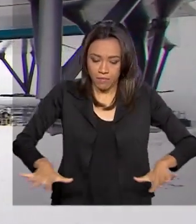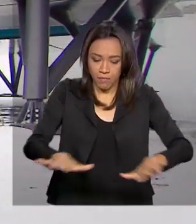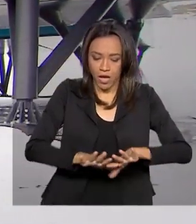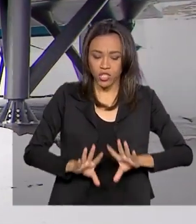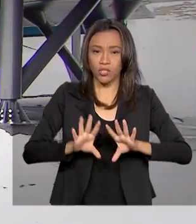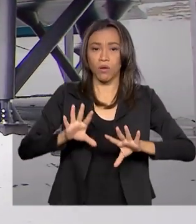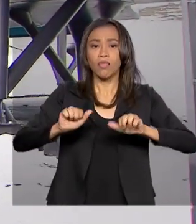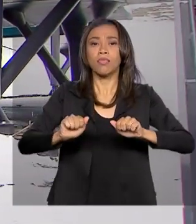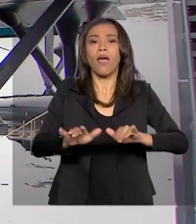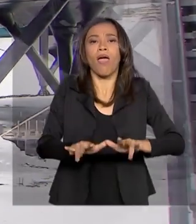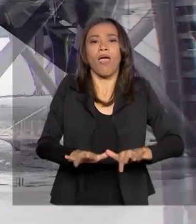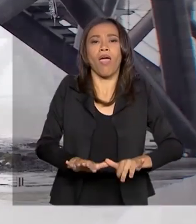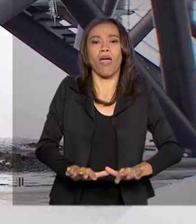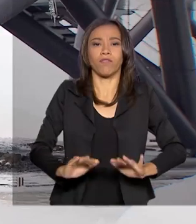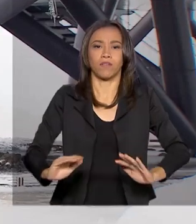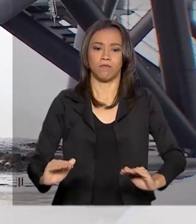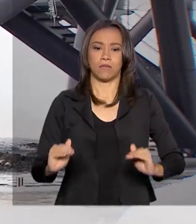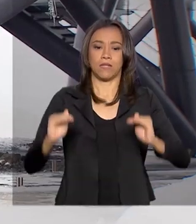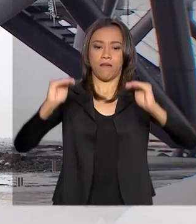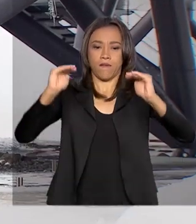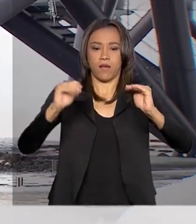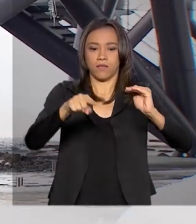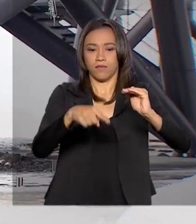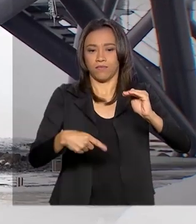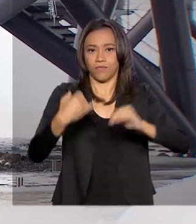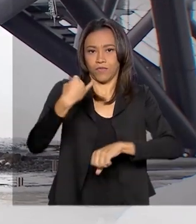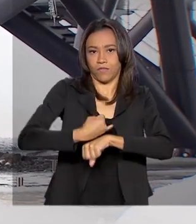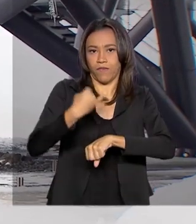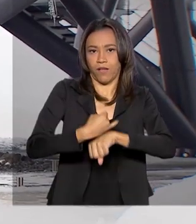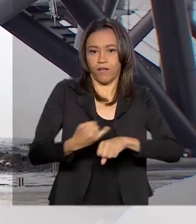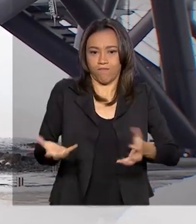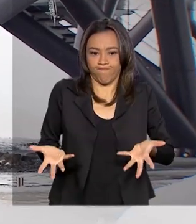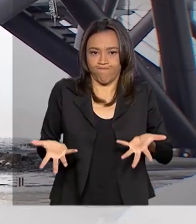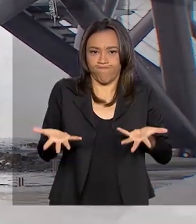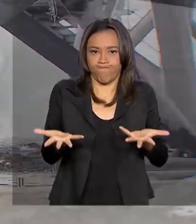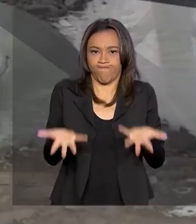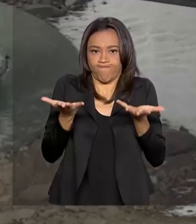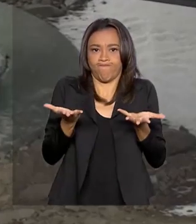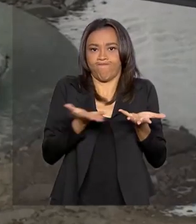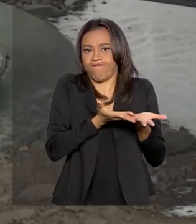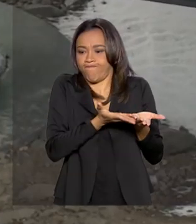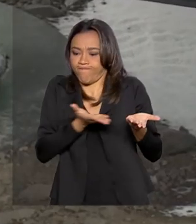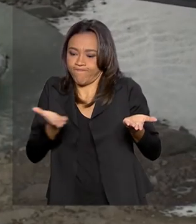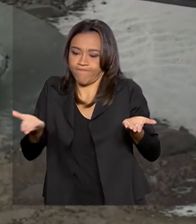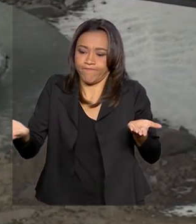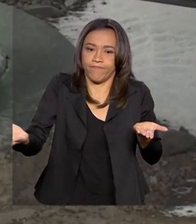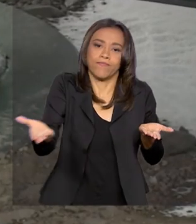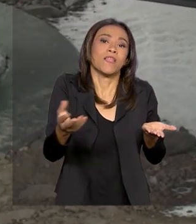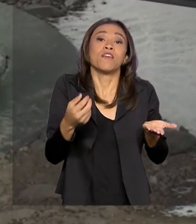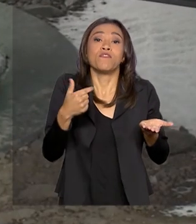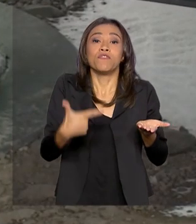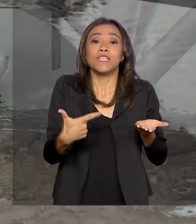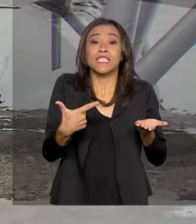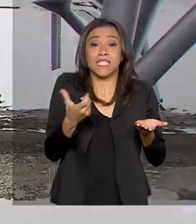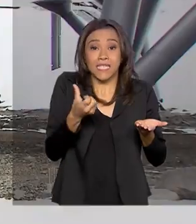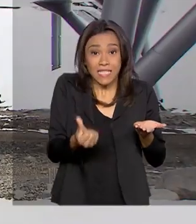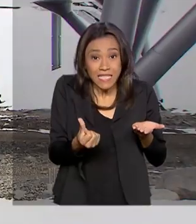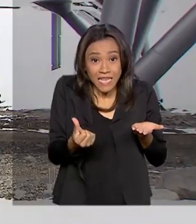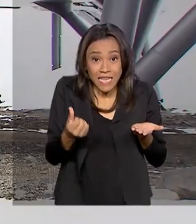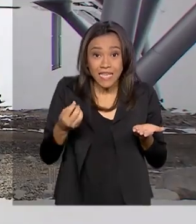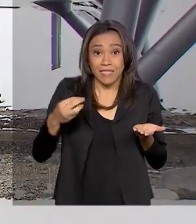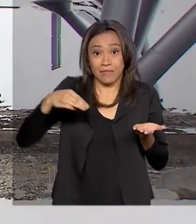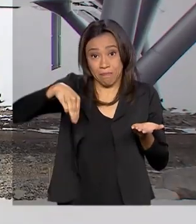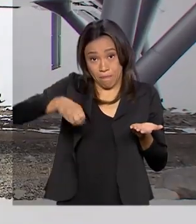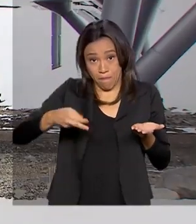prédio foi colocado em uma estrutura elevada. Os pilares de sustentação atingem até 26 metros de profundidade